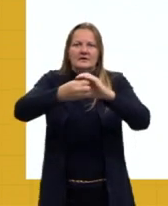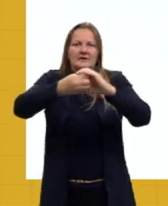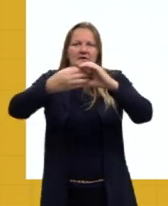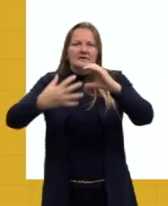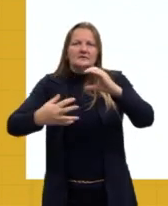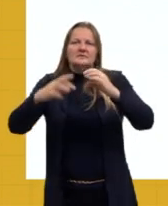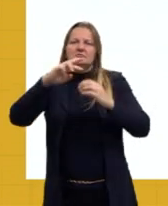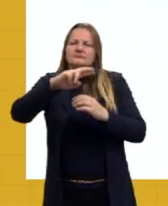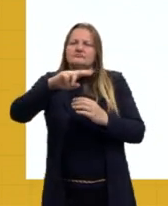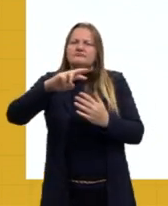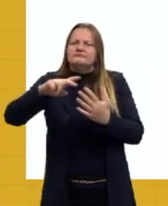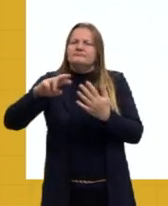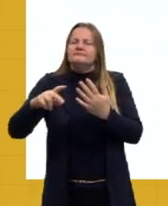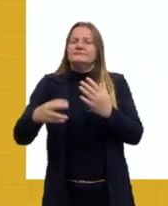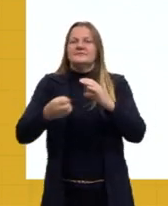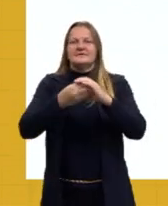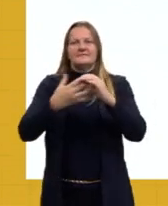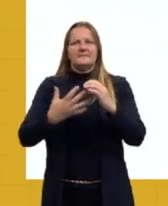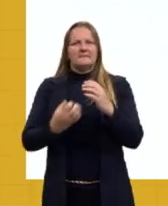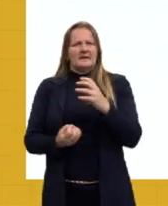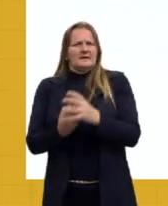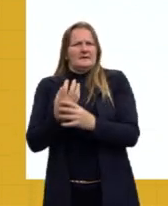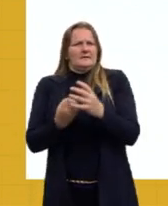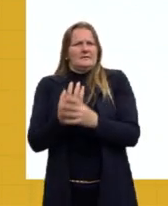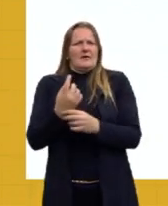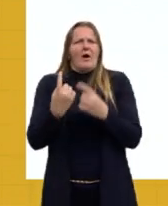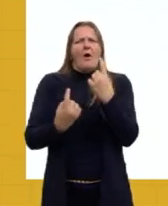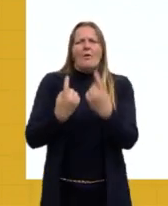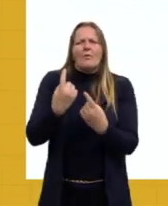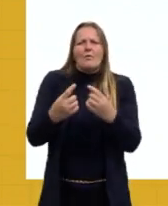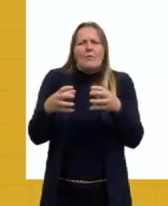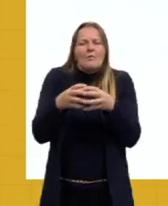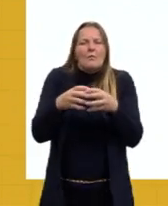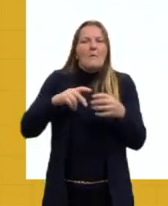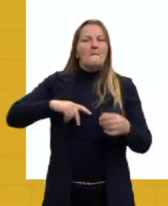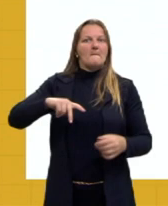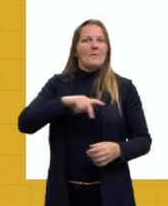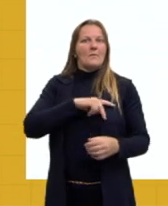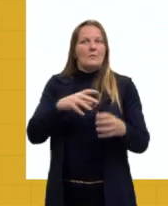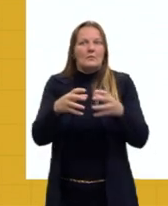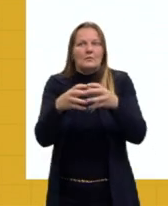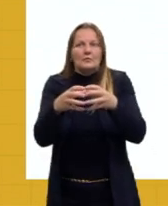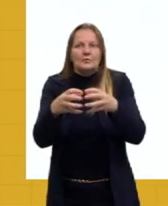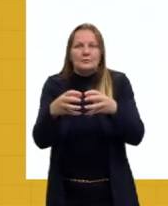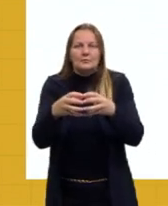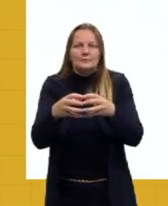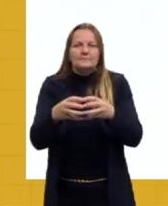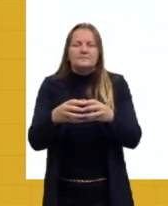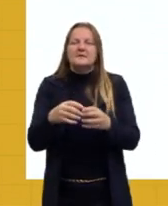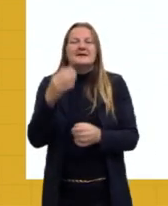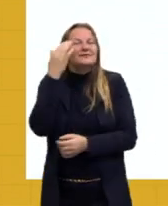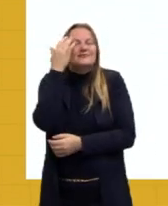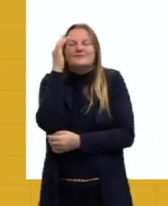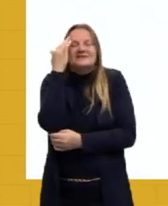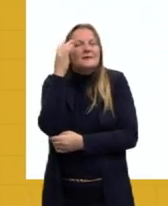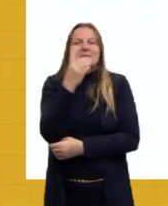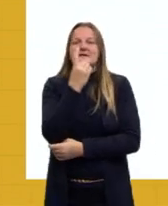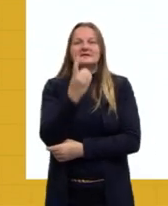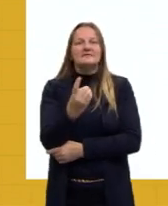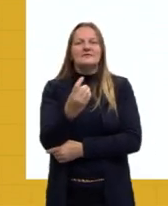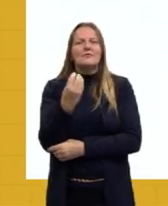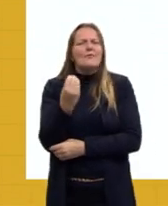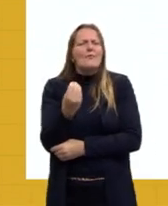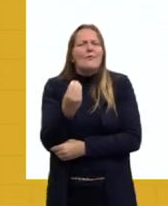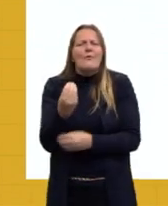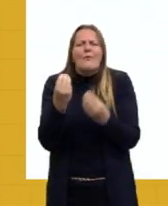diferenciadas, né? Surgiam em uma população. E, tampouco, ele também não sabia,